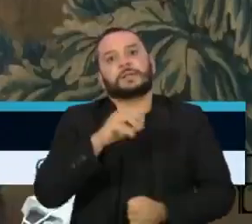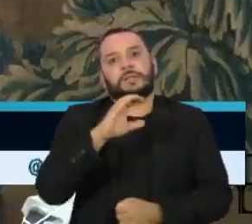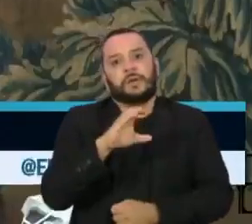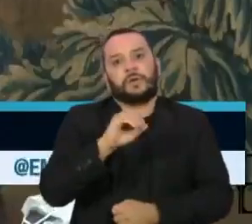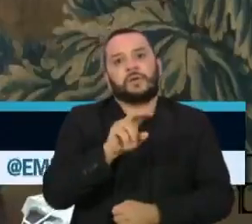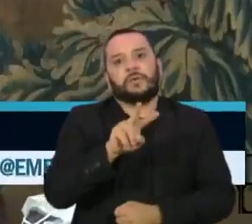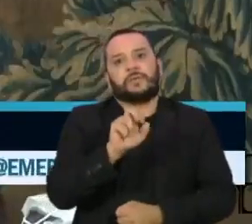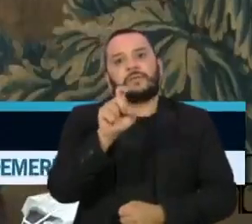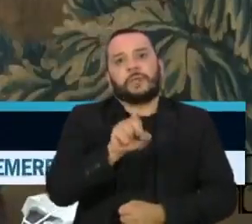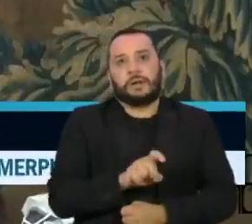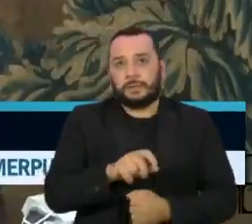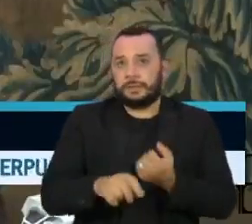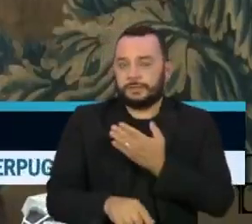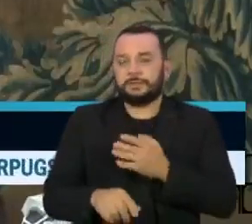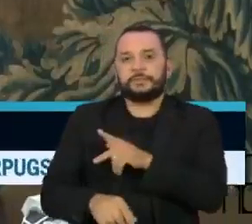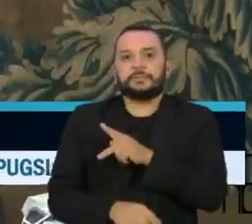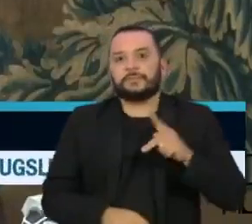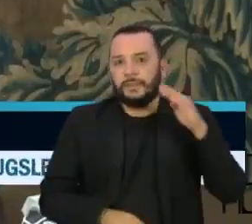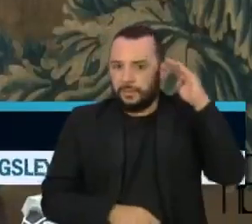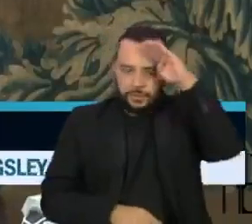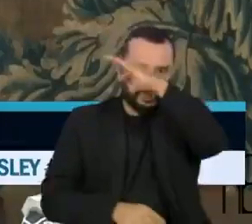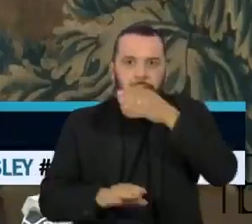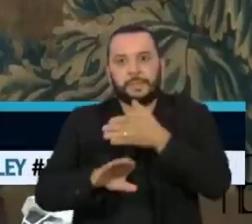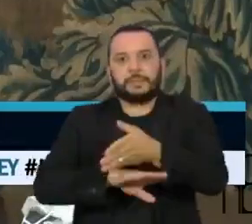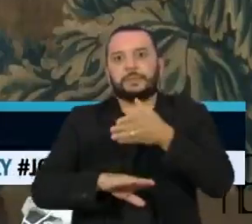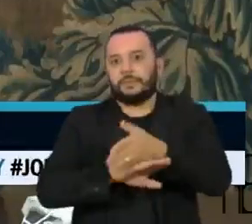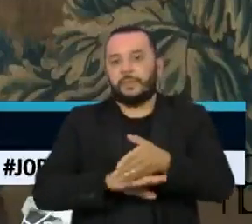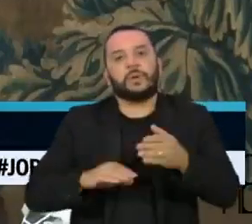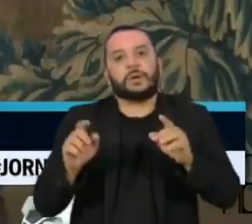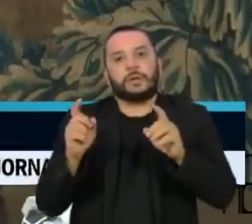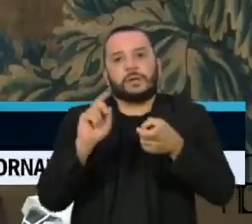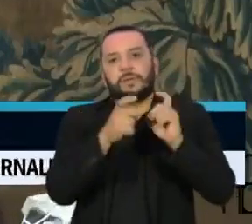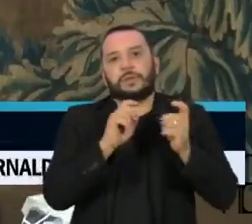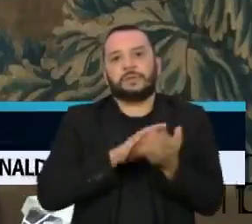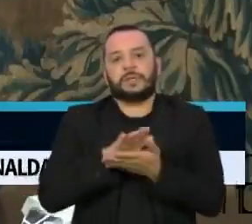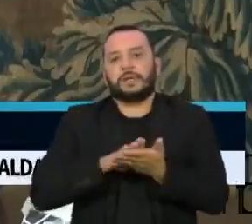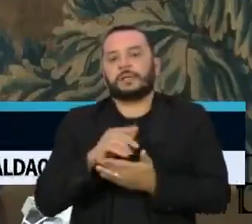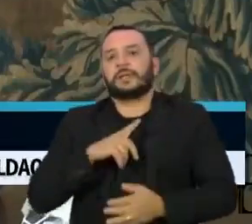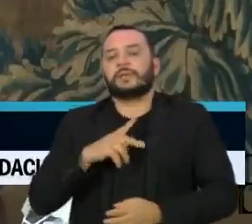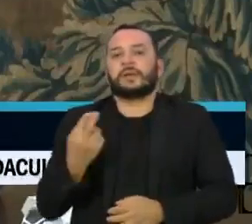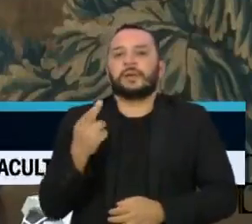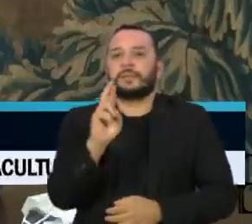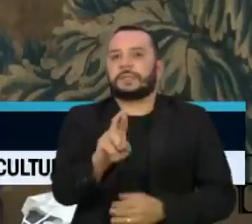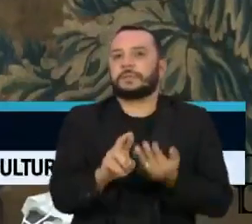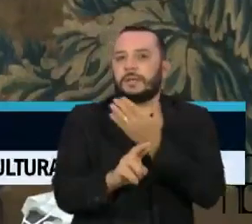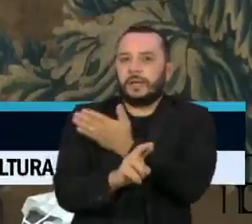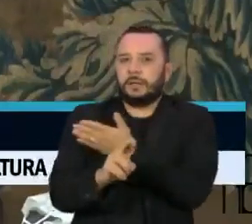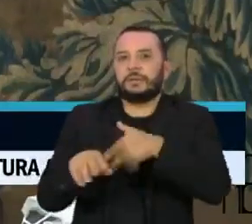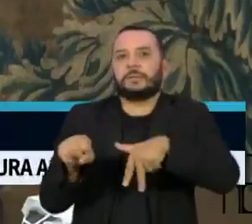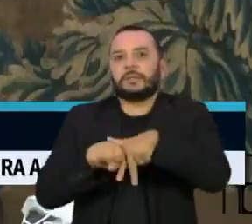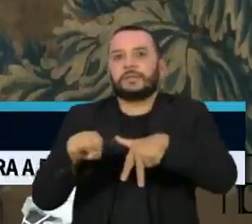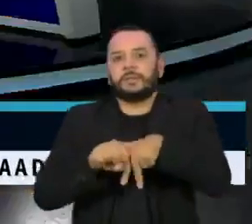O presidente Jair Bolsonaro não participou do encontro. Foi representado pelo chanceler Carlos França.